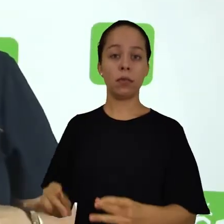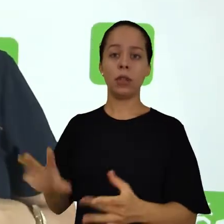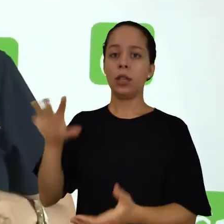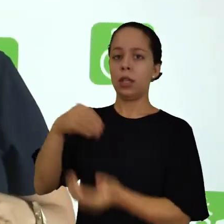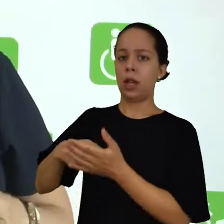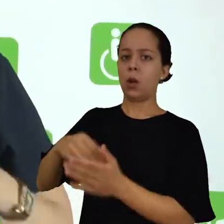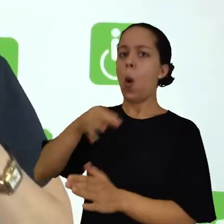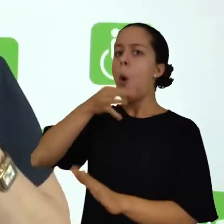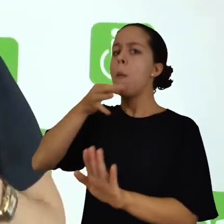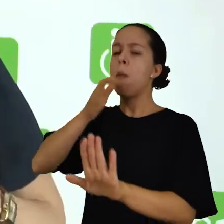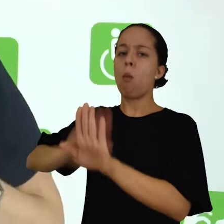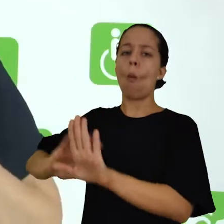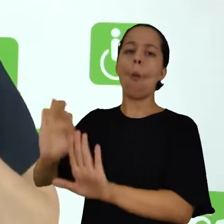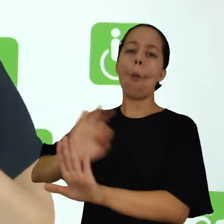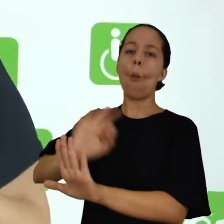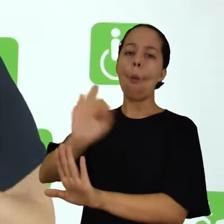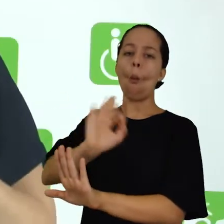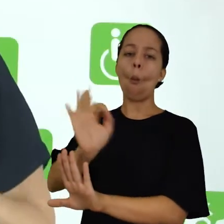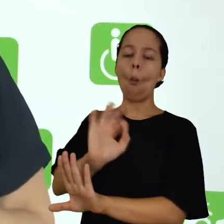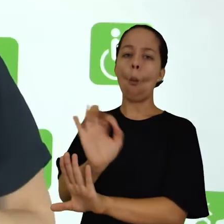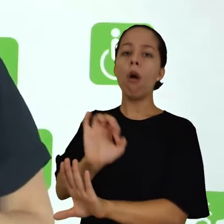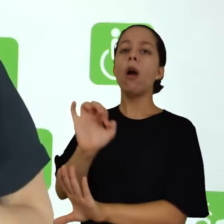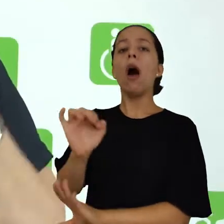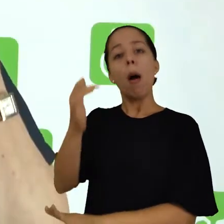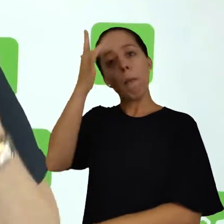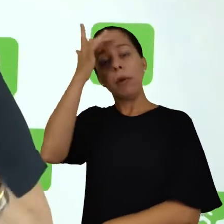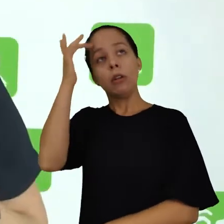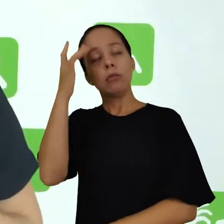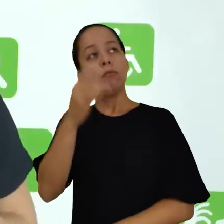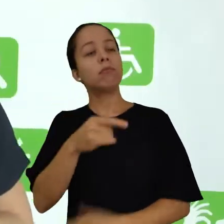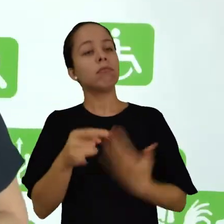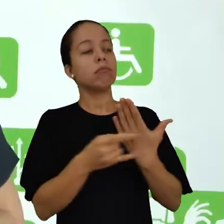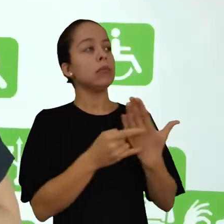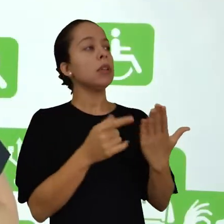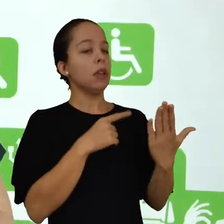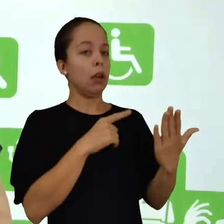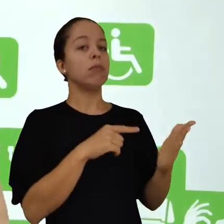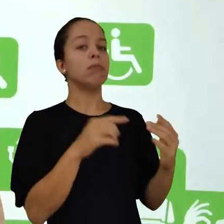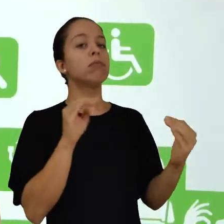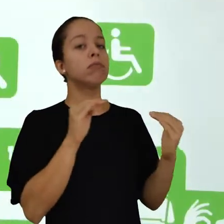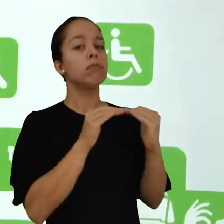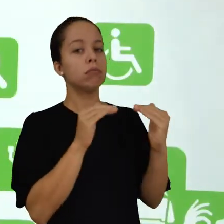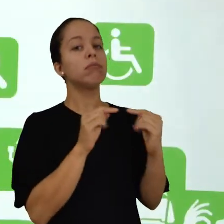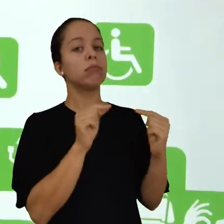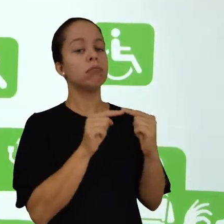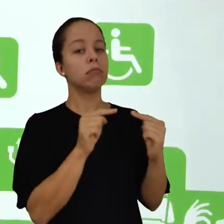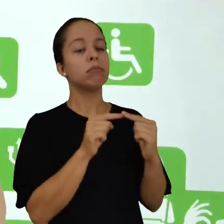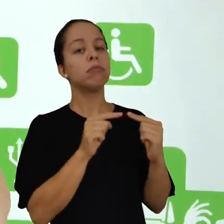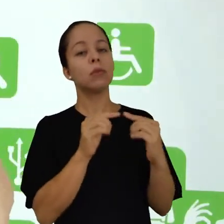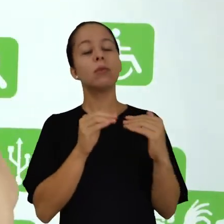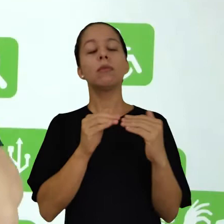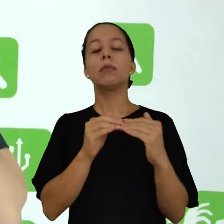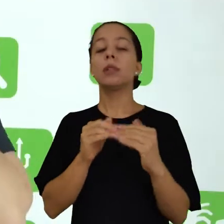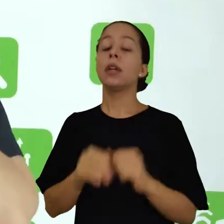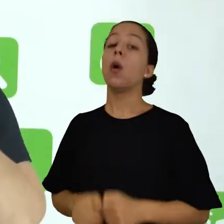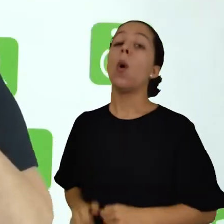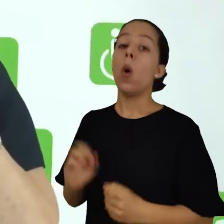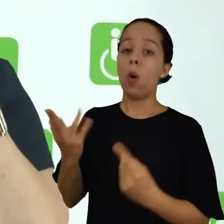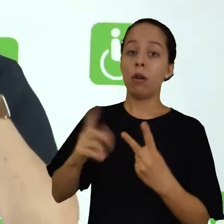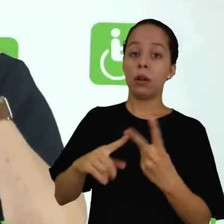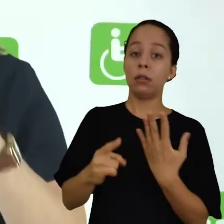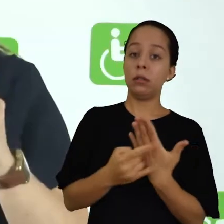julgamento de valor ou apreciação do resenhador, ou então a resenha crítica, que é marcada por